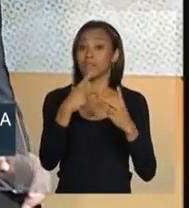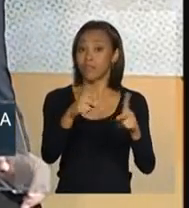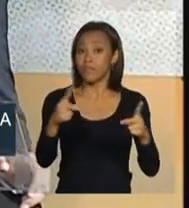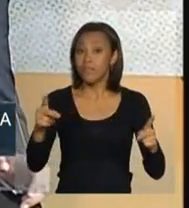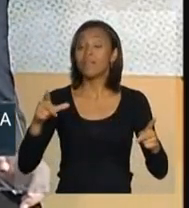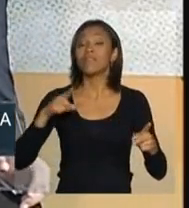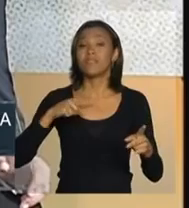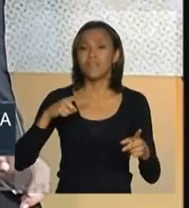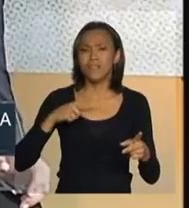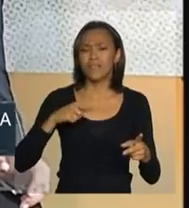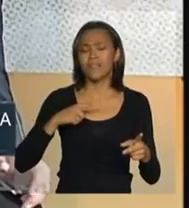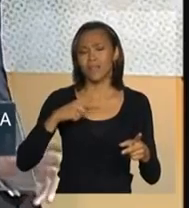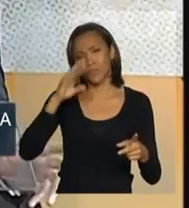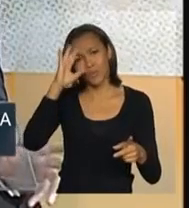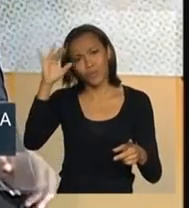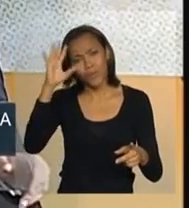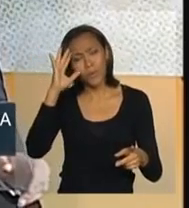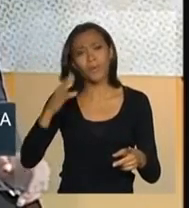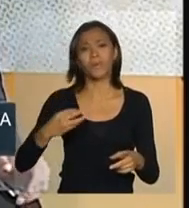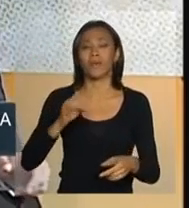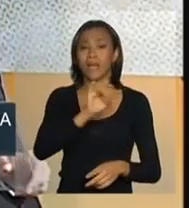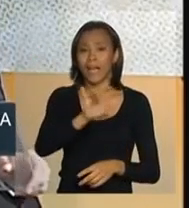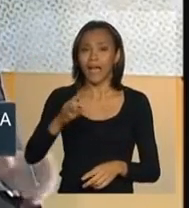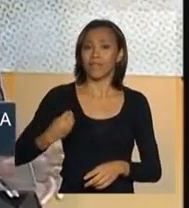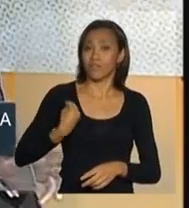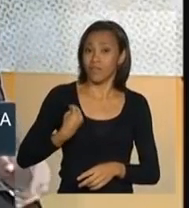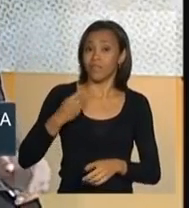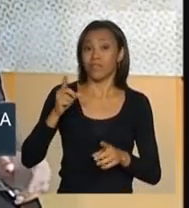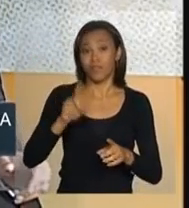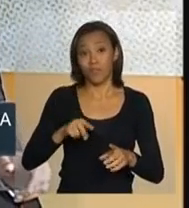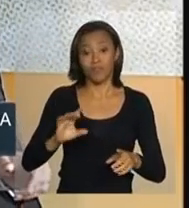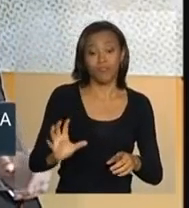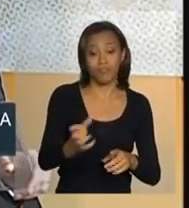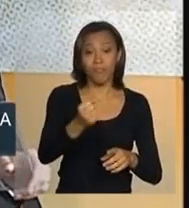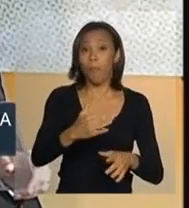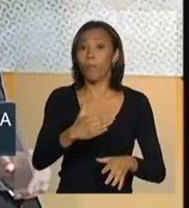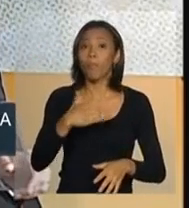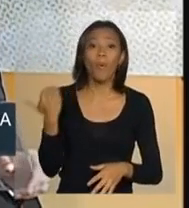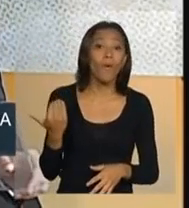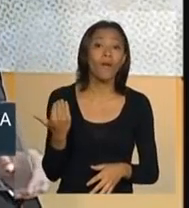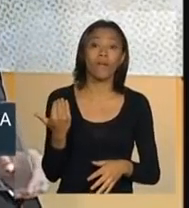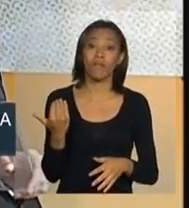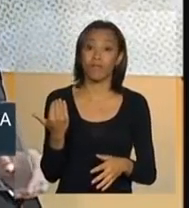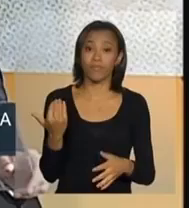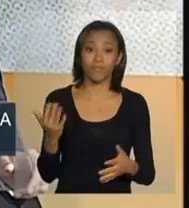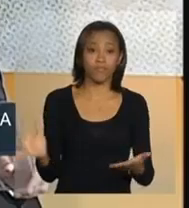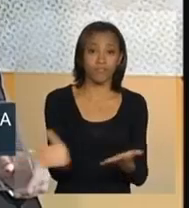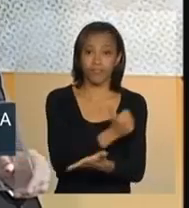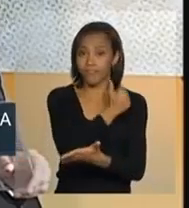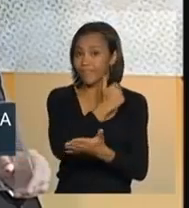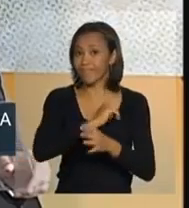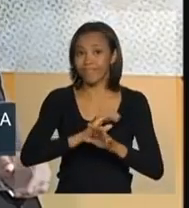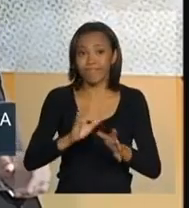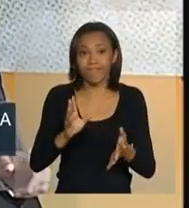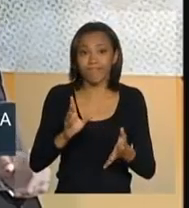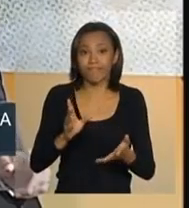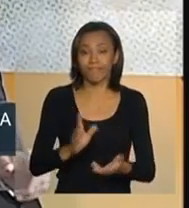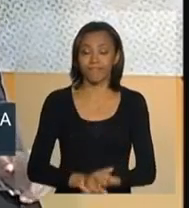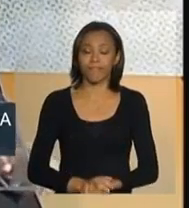cada vida dessa tem uma vida pela frente que que foi ceifada previamente.